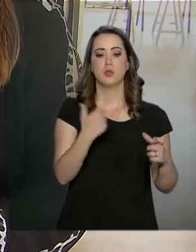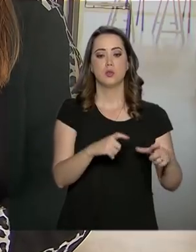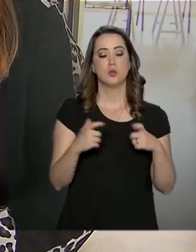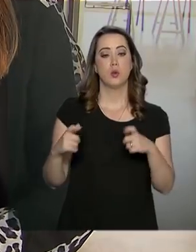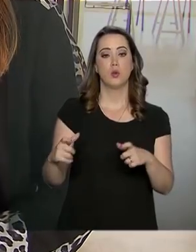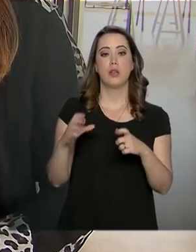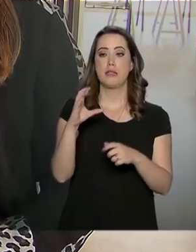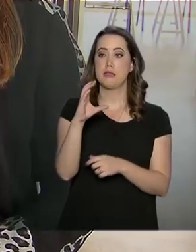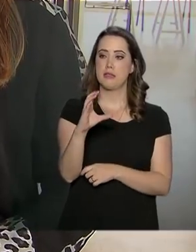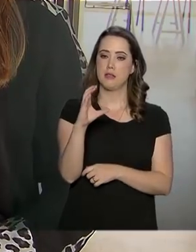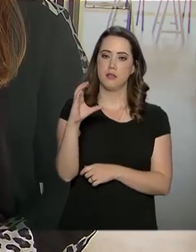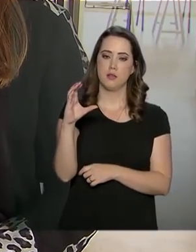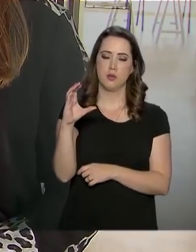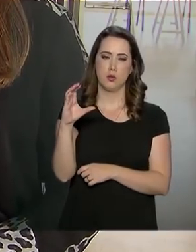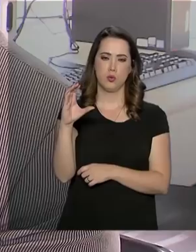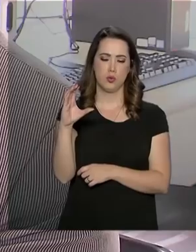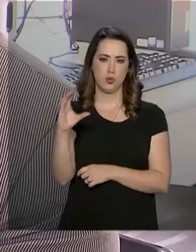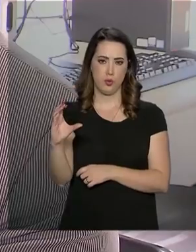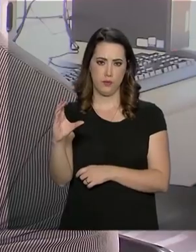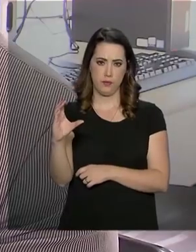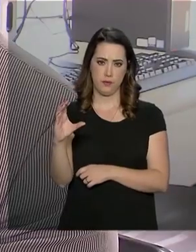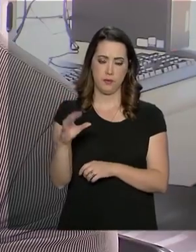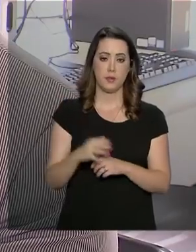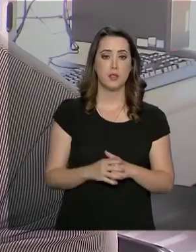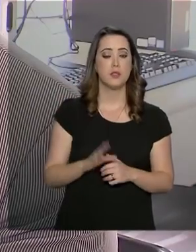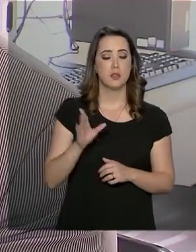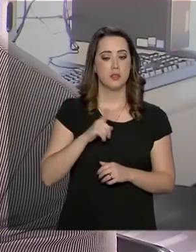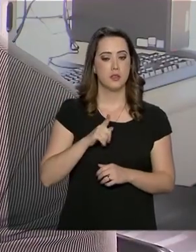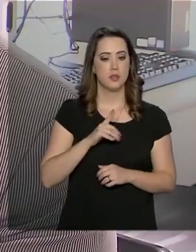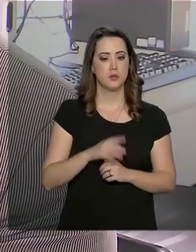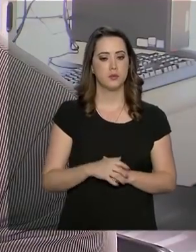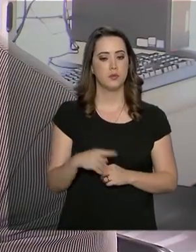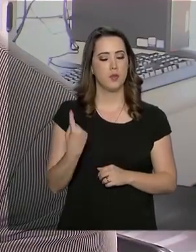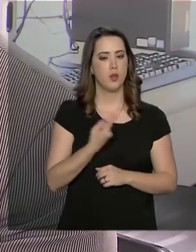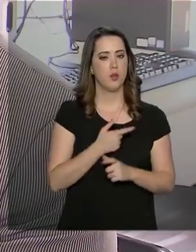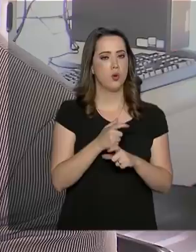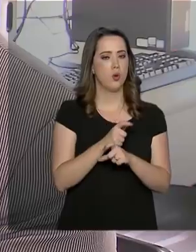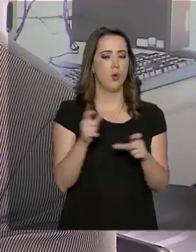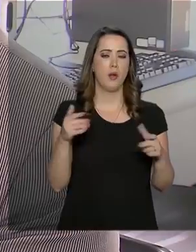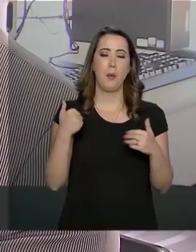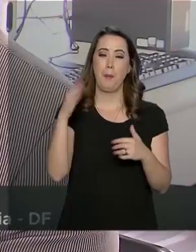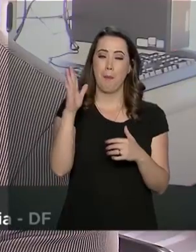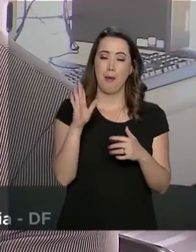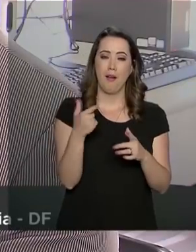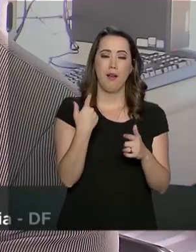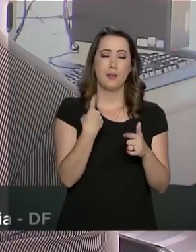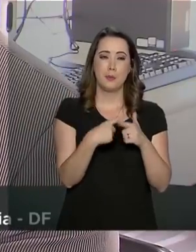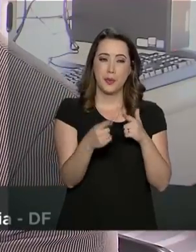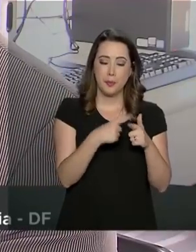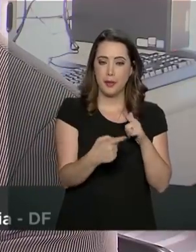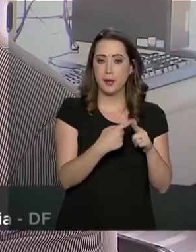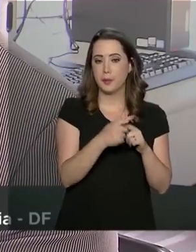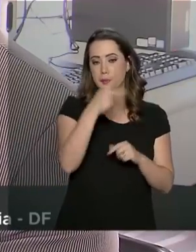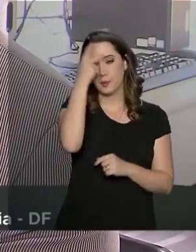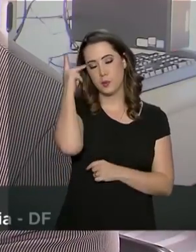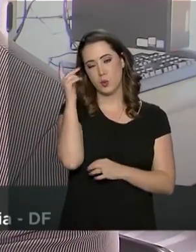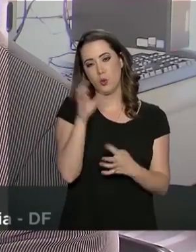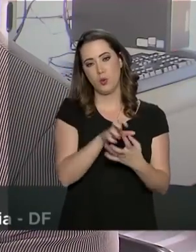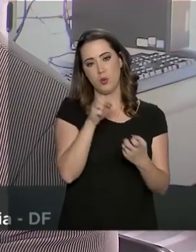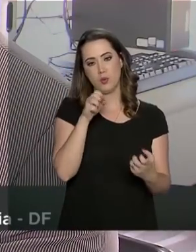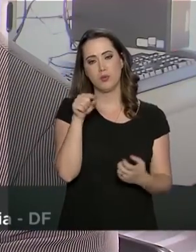convivência já existentes. Também o local onde nós temos a maior vulnerabilidade da pessoa idosa, né? Infelizmente,